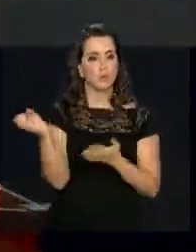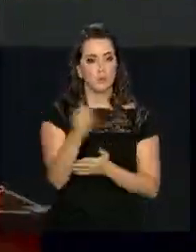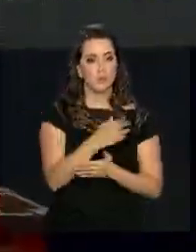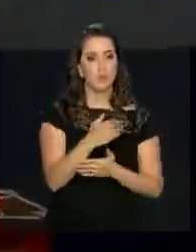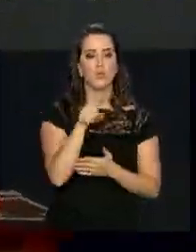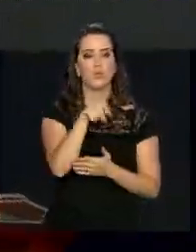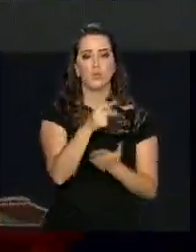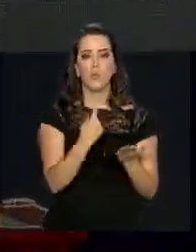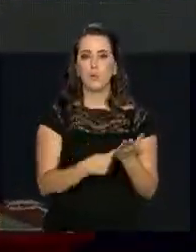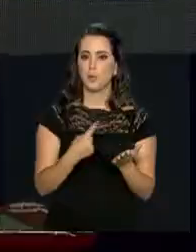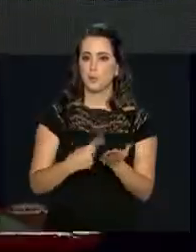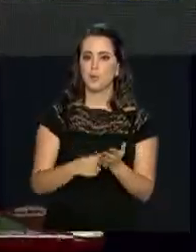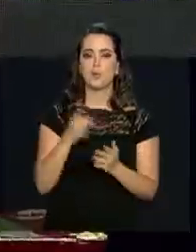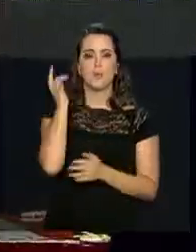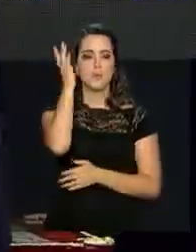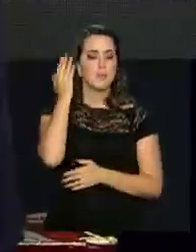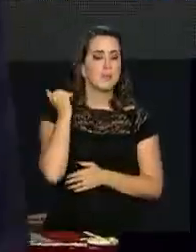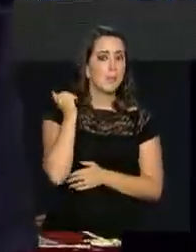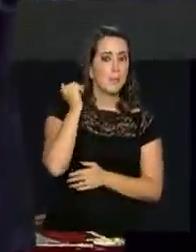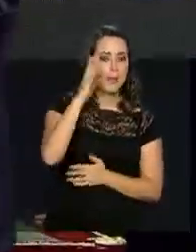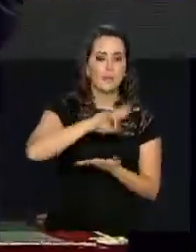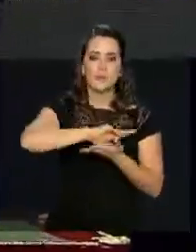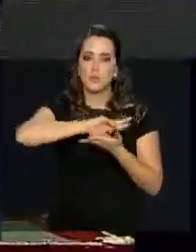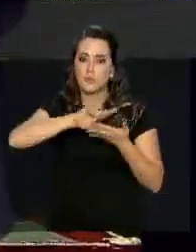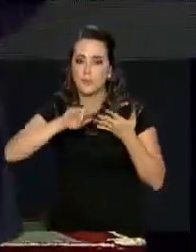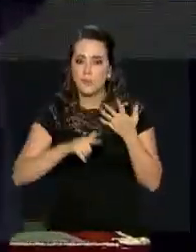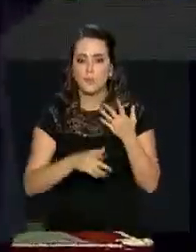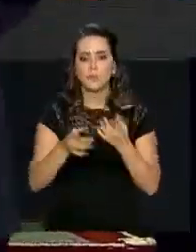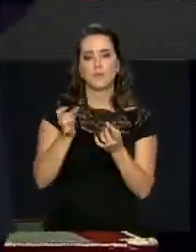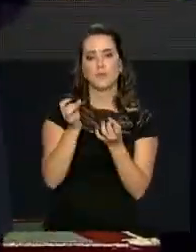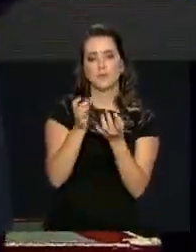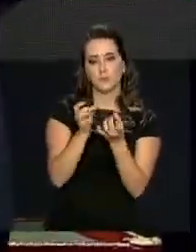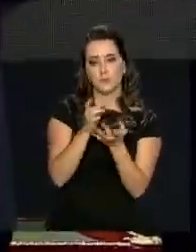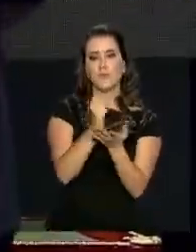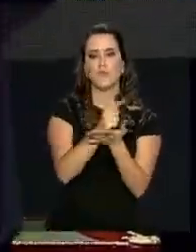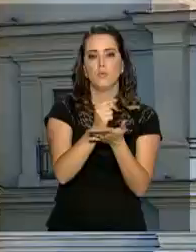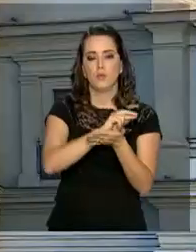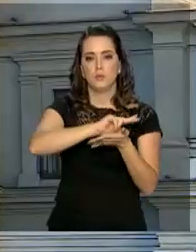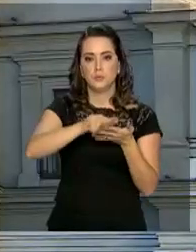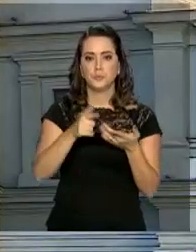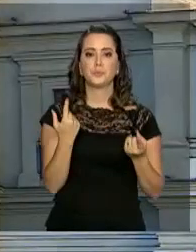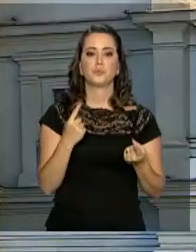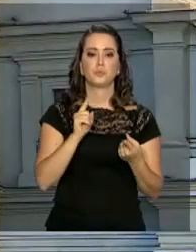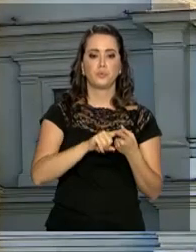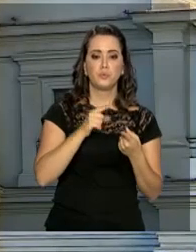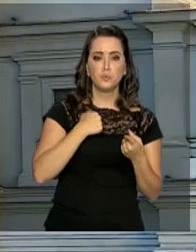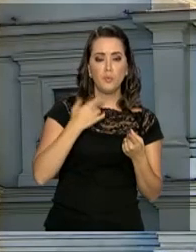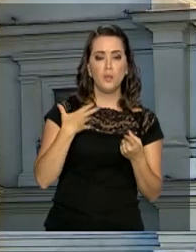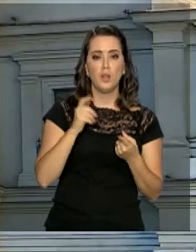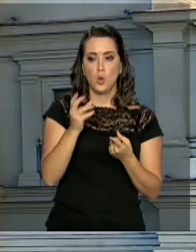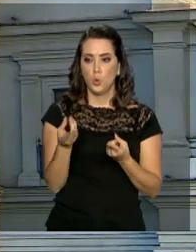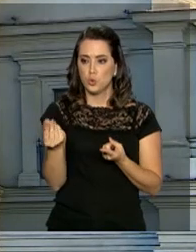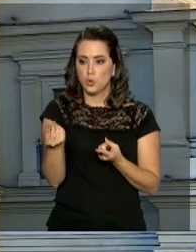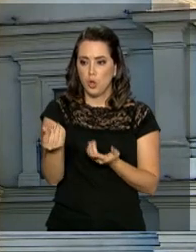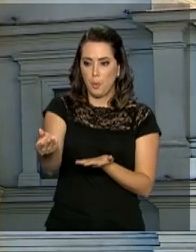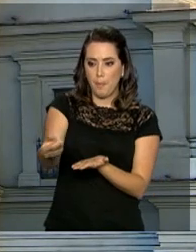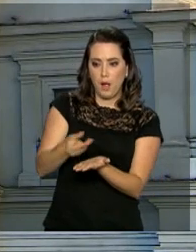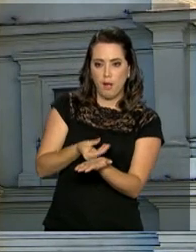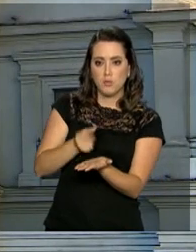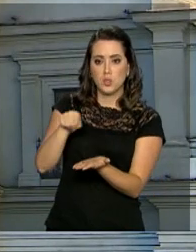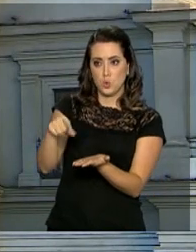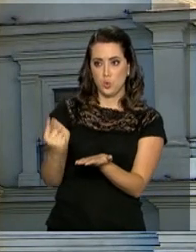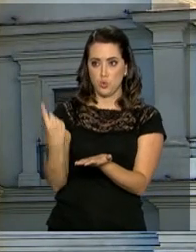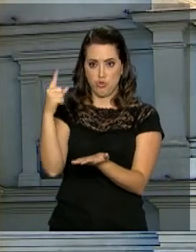vai facilitar ainda mais o intercâmbio comercial entre os dois países. Grande parte dos investimentos externos